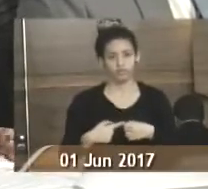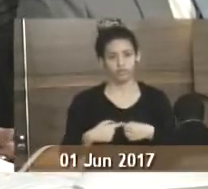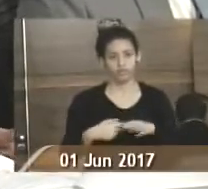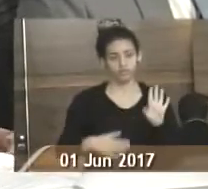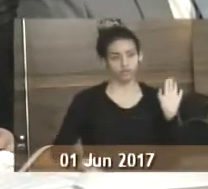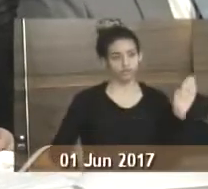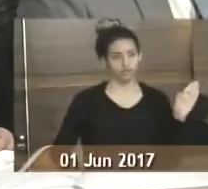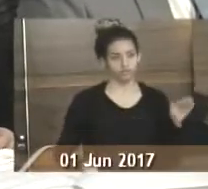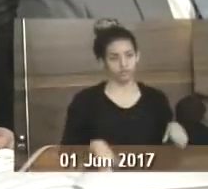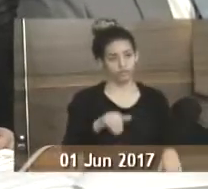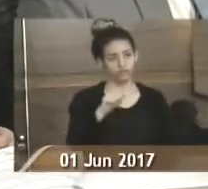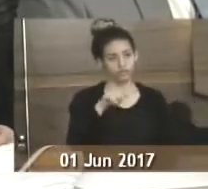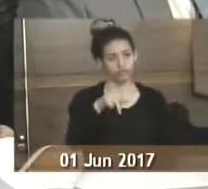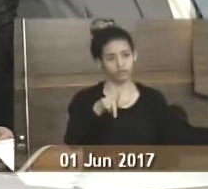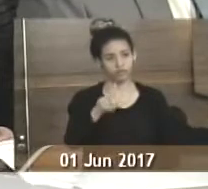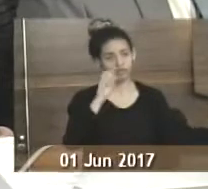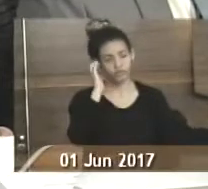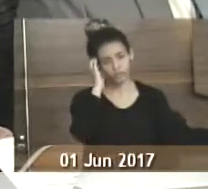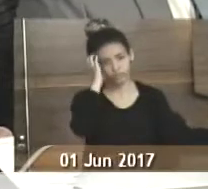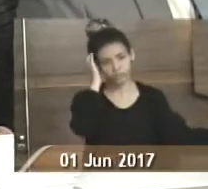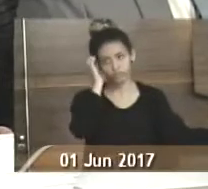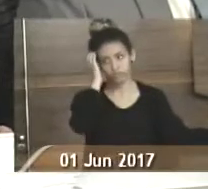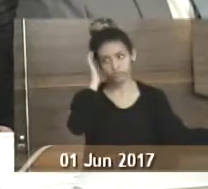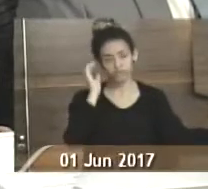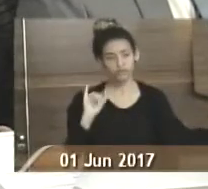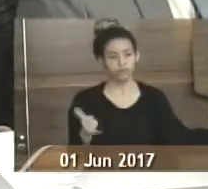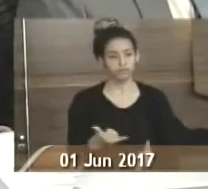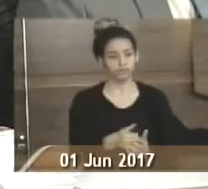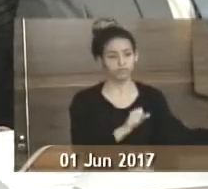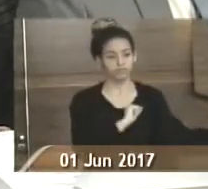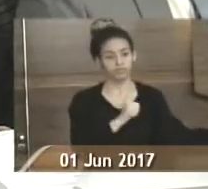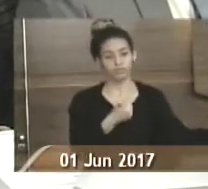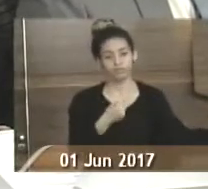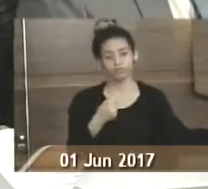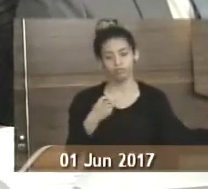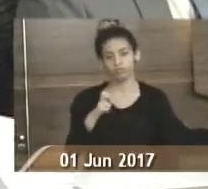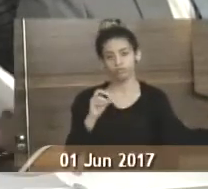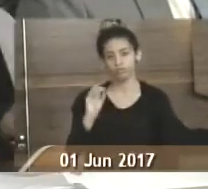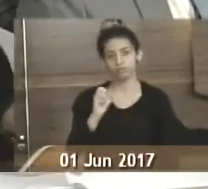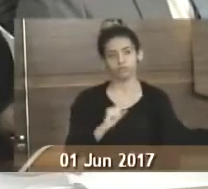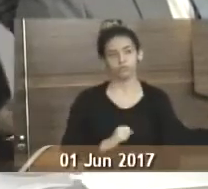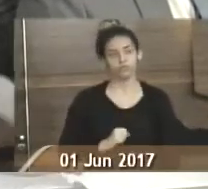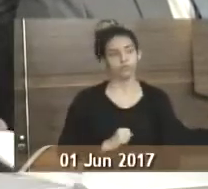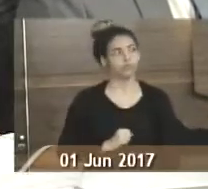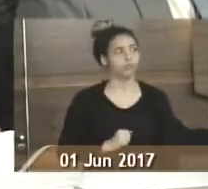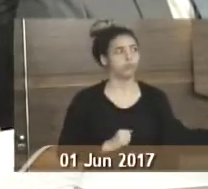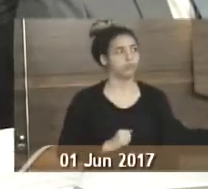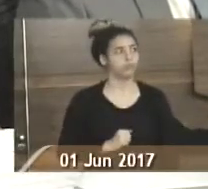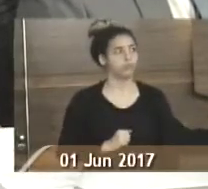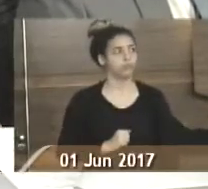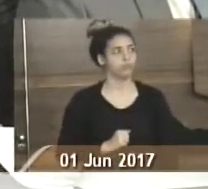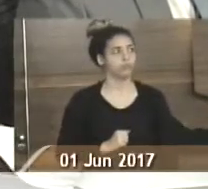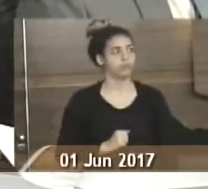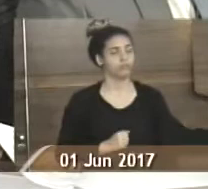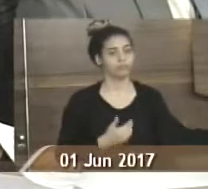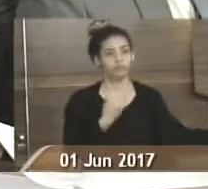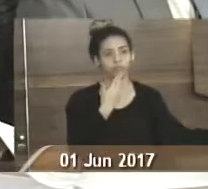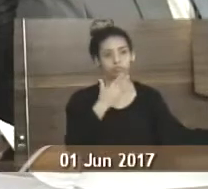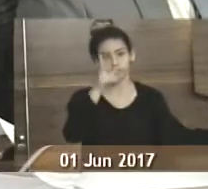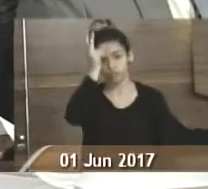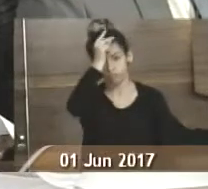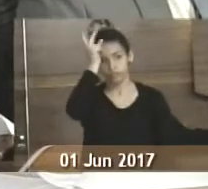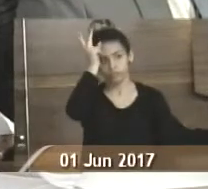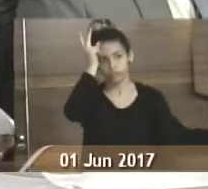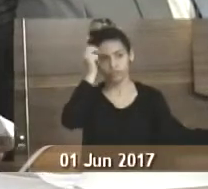José de Figueiredo, bairro Praia do Anil. Indicação 1750, de 2017. Indicando ao